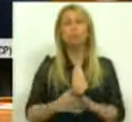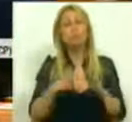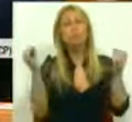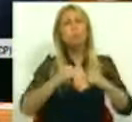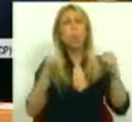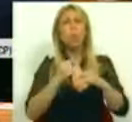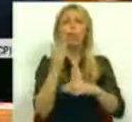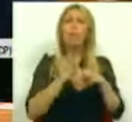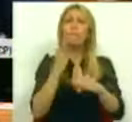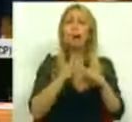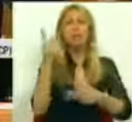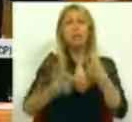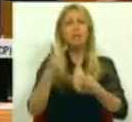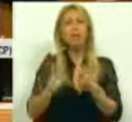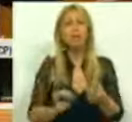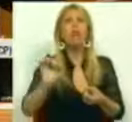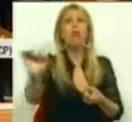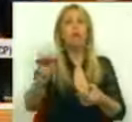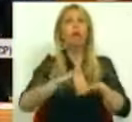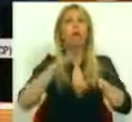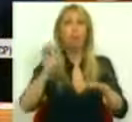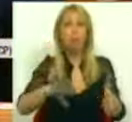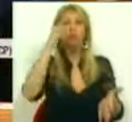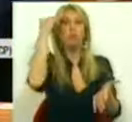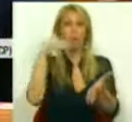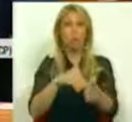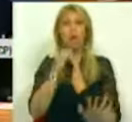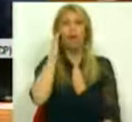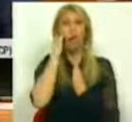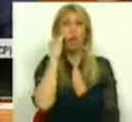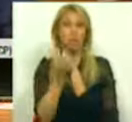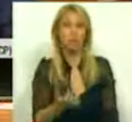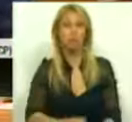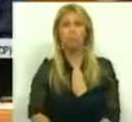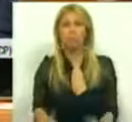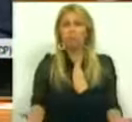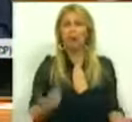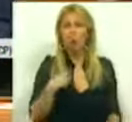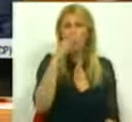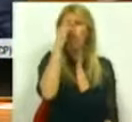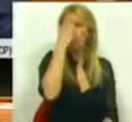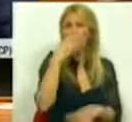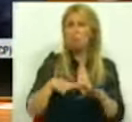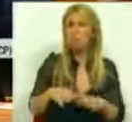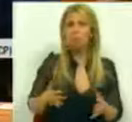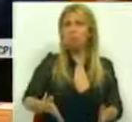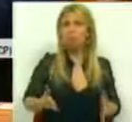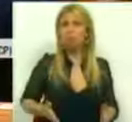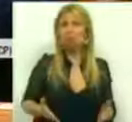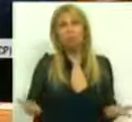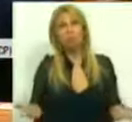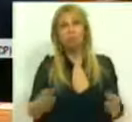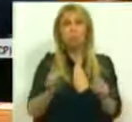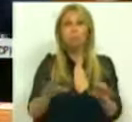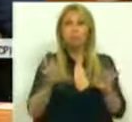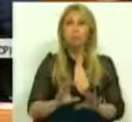diagnóstico sobre as consequências da crise. Faço-o sem esforço. Trata-se do exercício